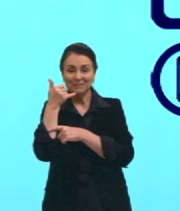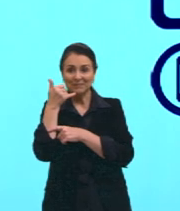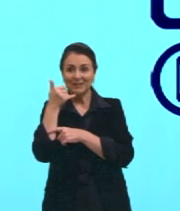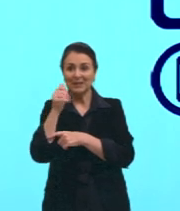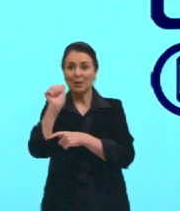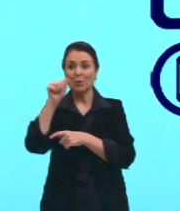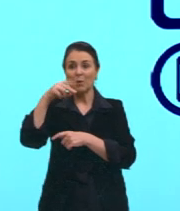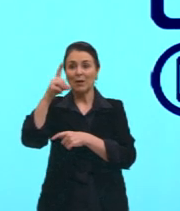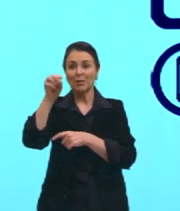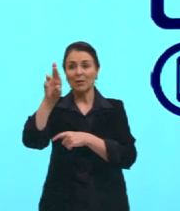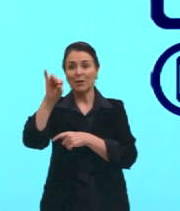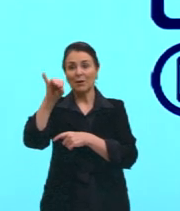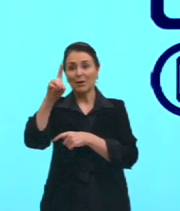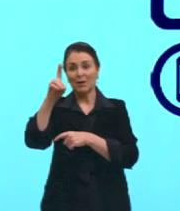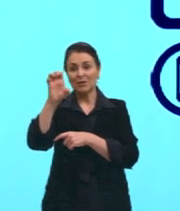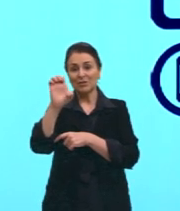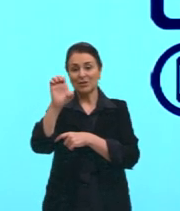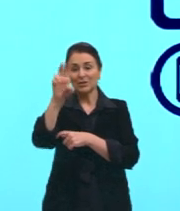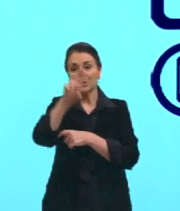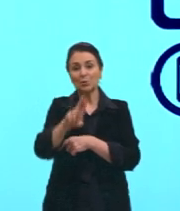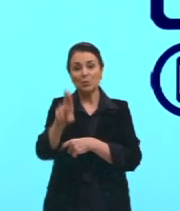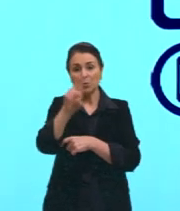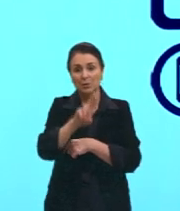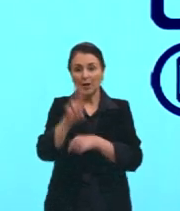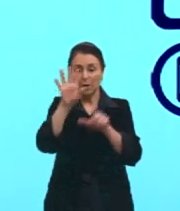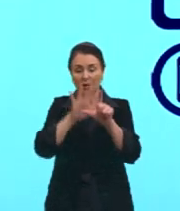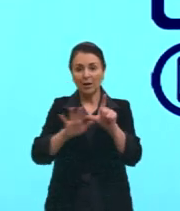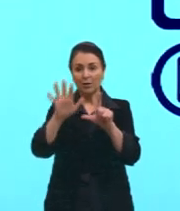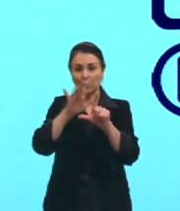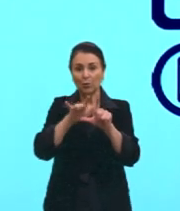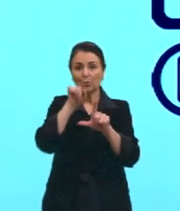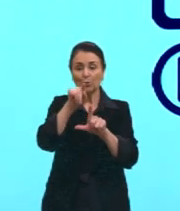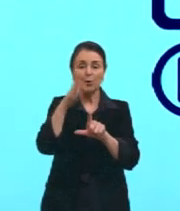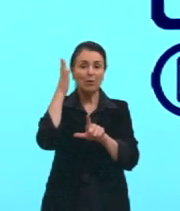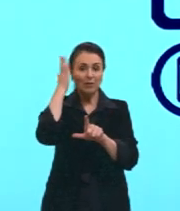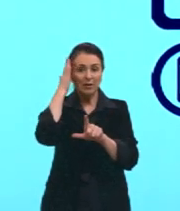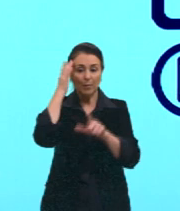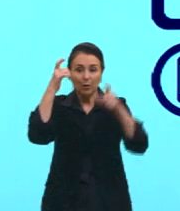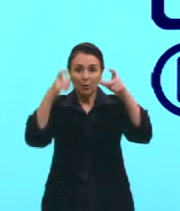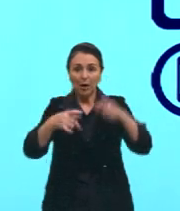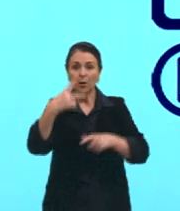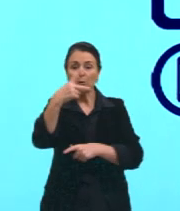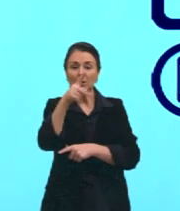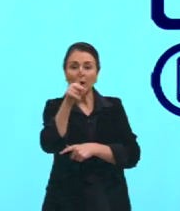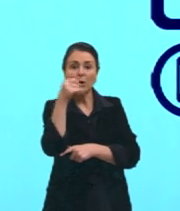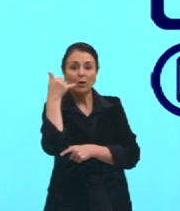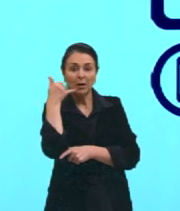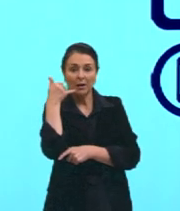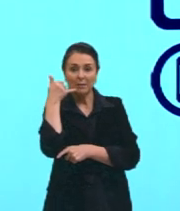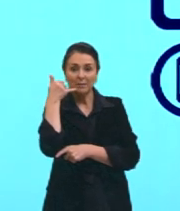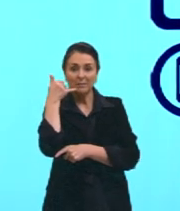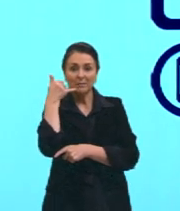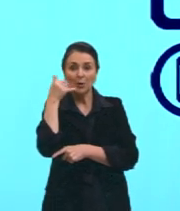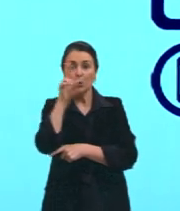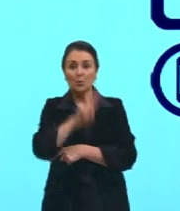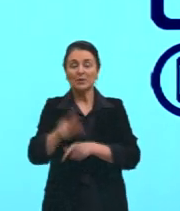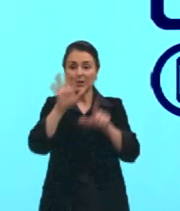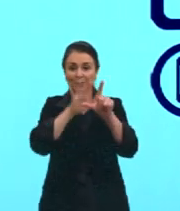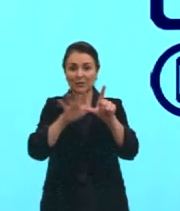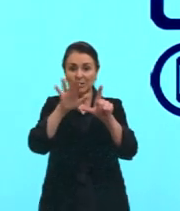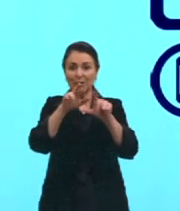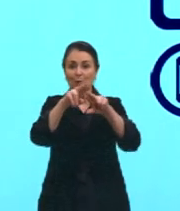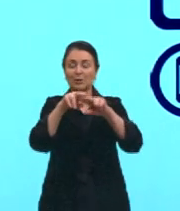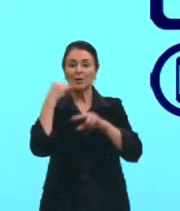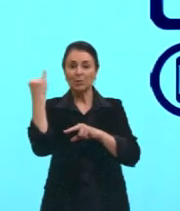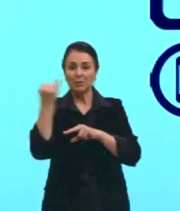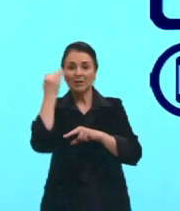tu acessar agora esses QR Codes aí, tu vai saber a localização do teu celular. Isso é importante saber, né,